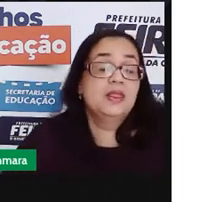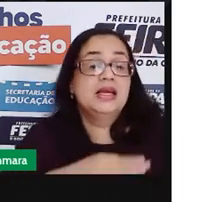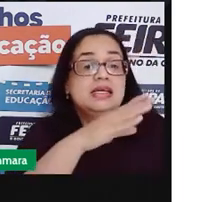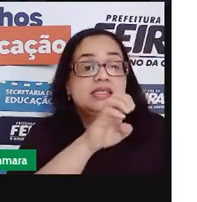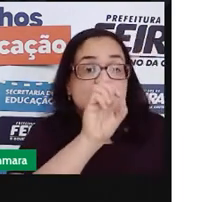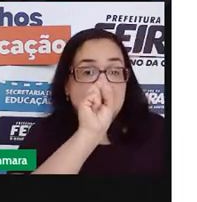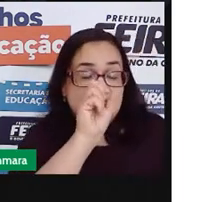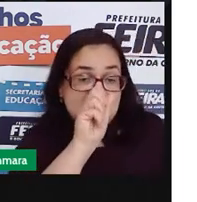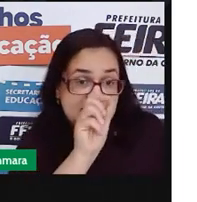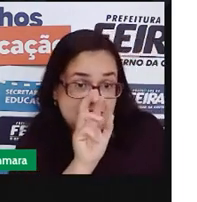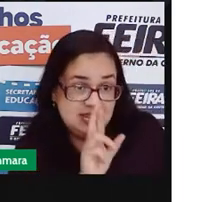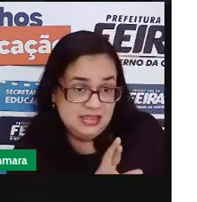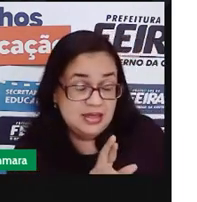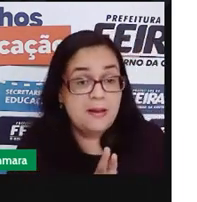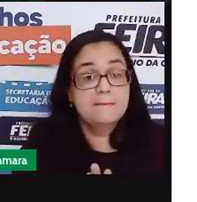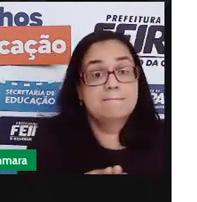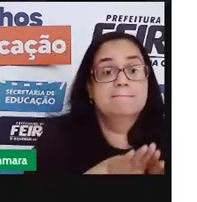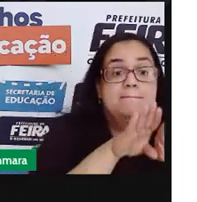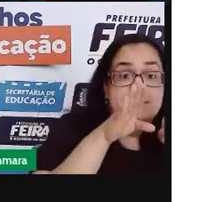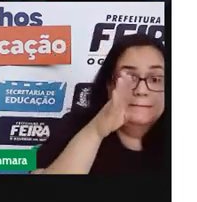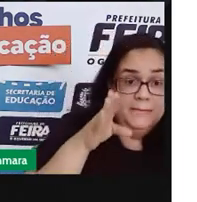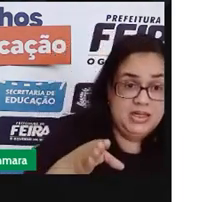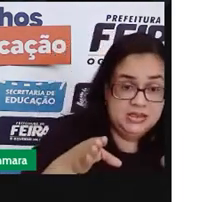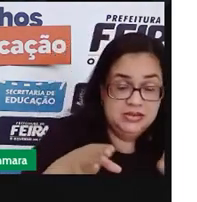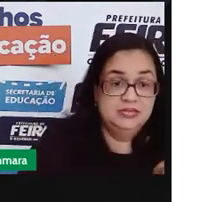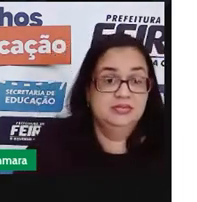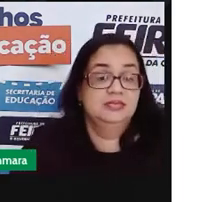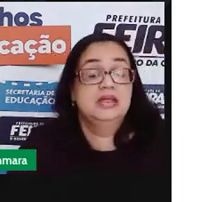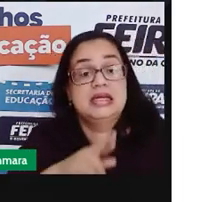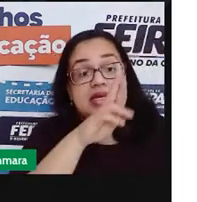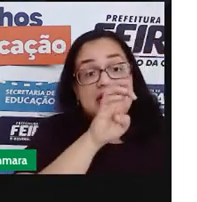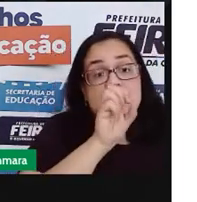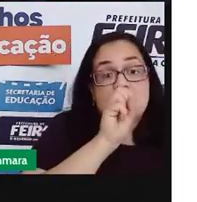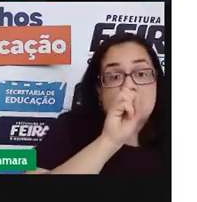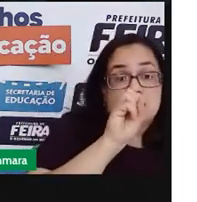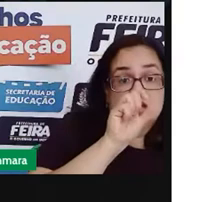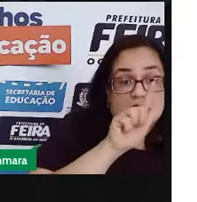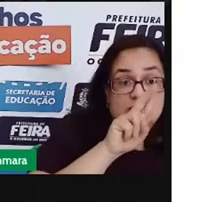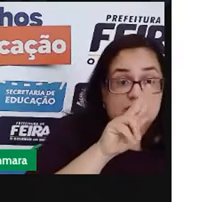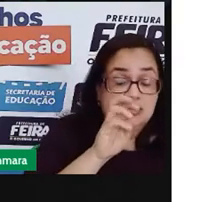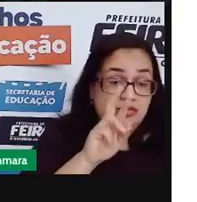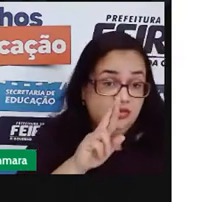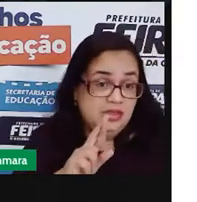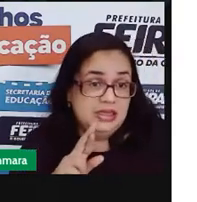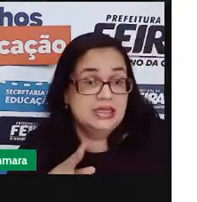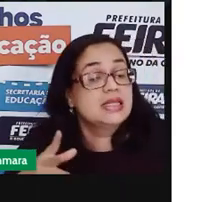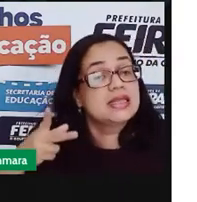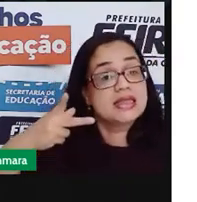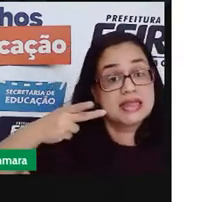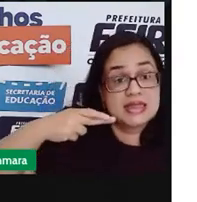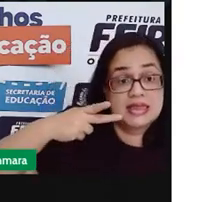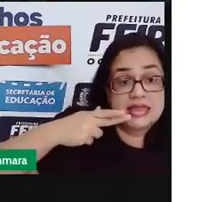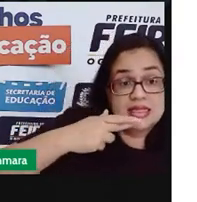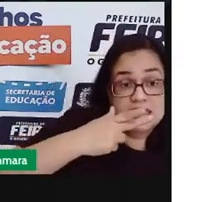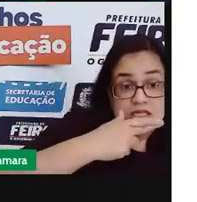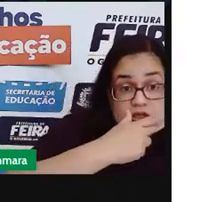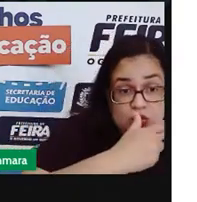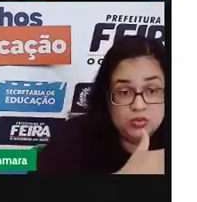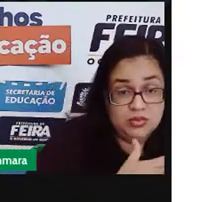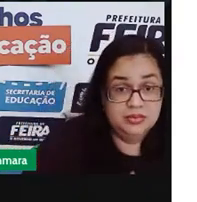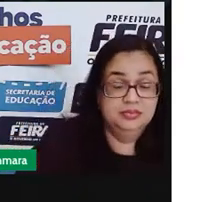César, mesa, resolver, tesoura.